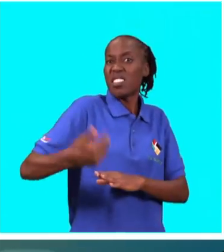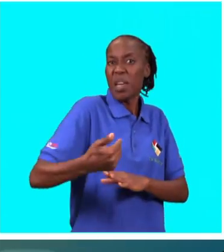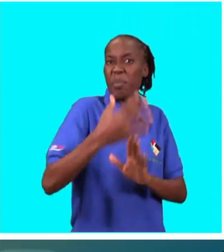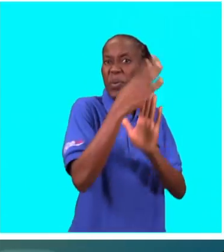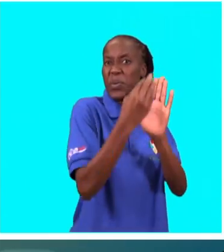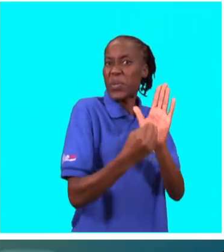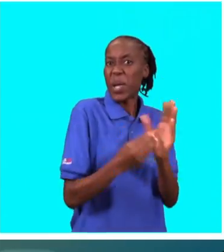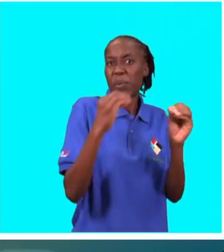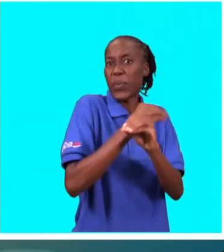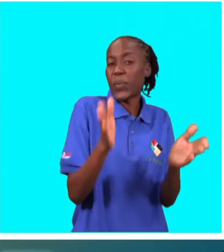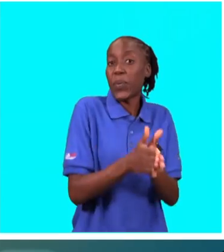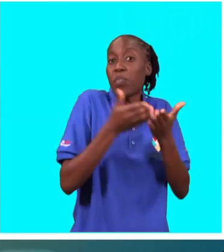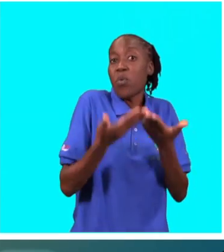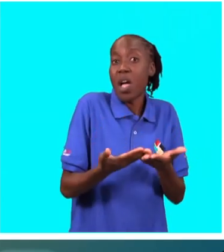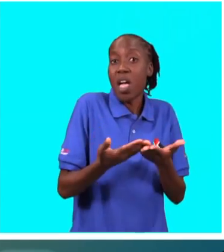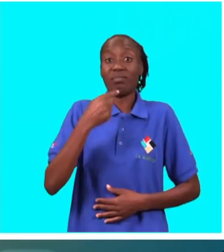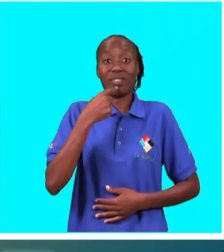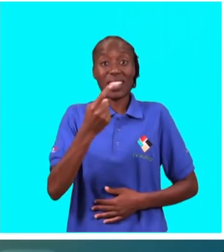sempre, não é sempre que a gente ganha.